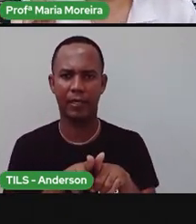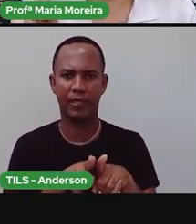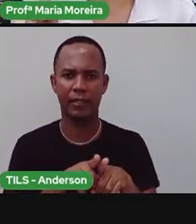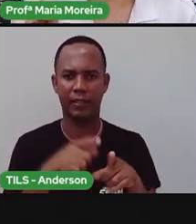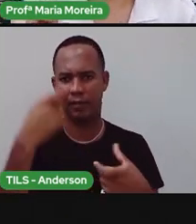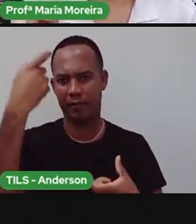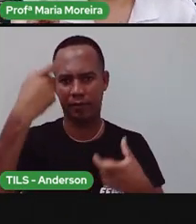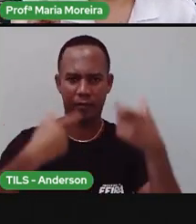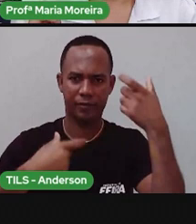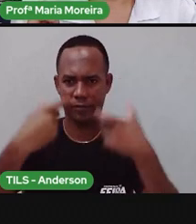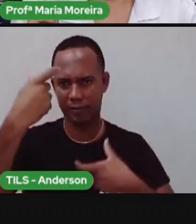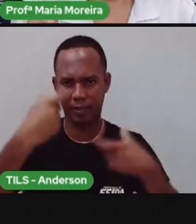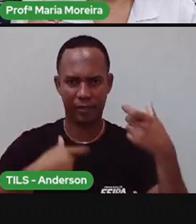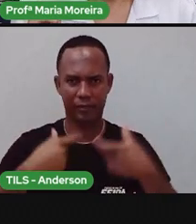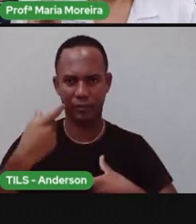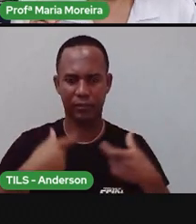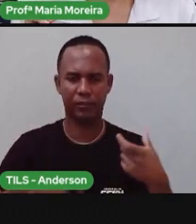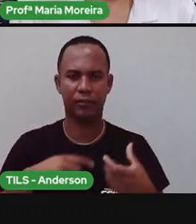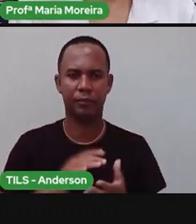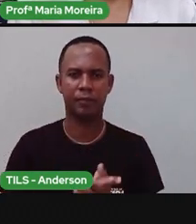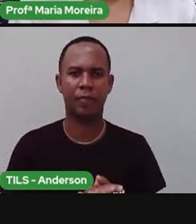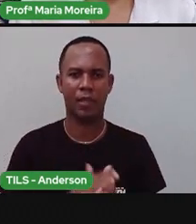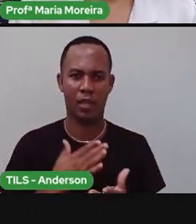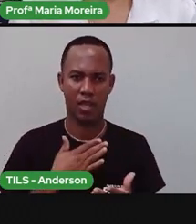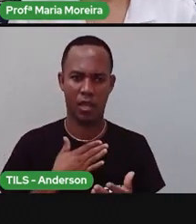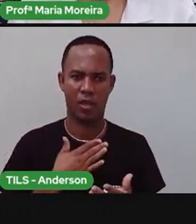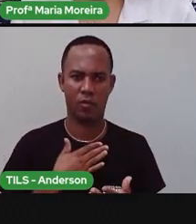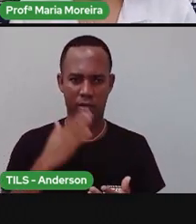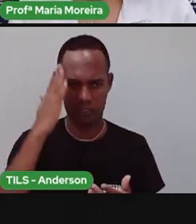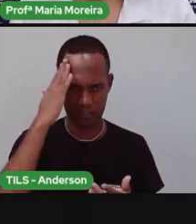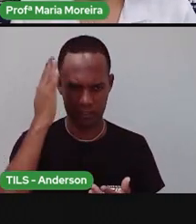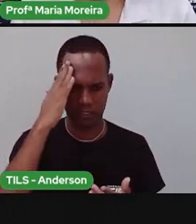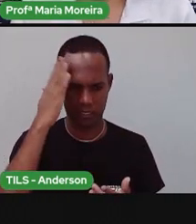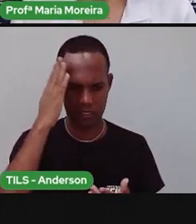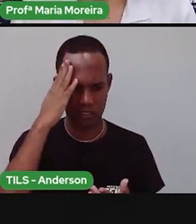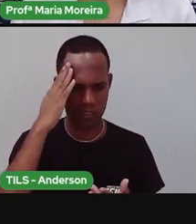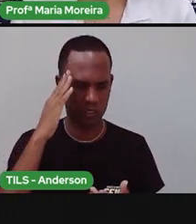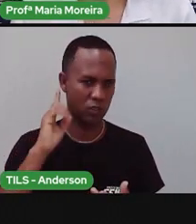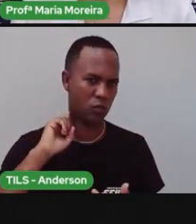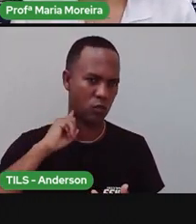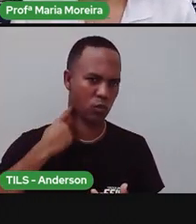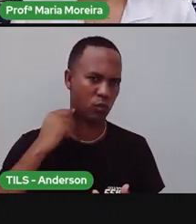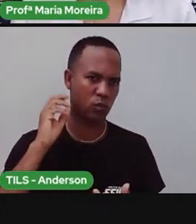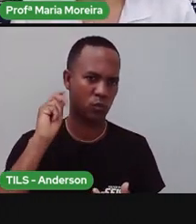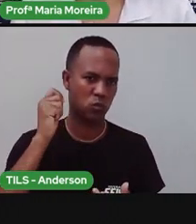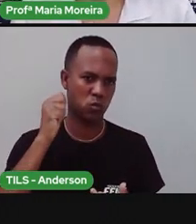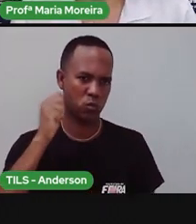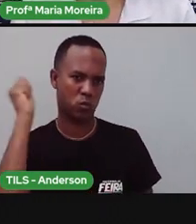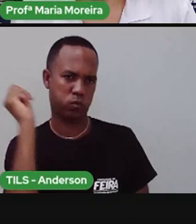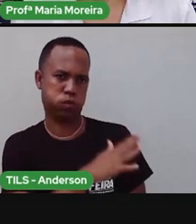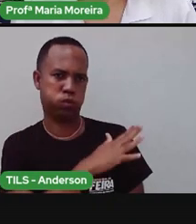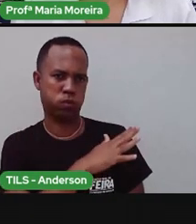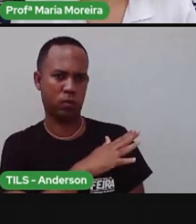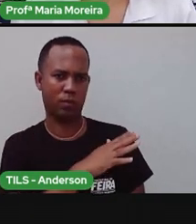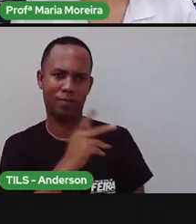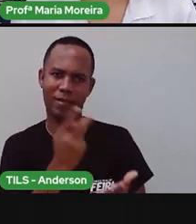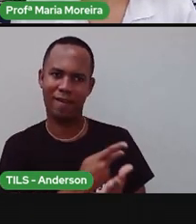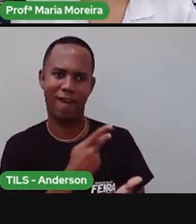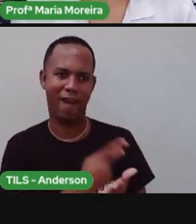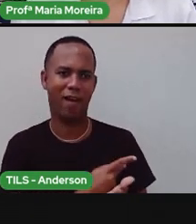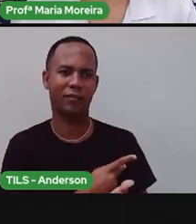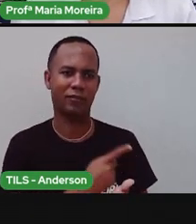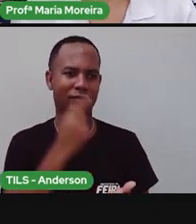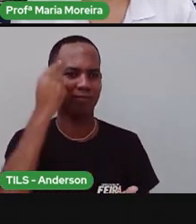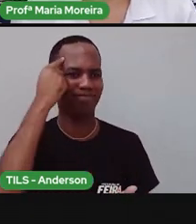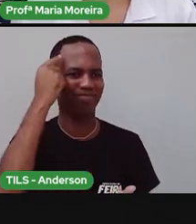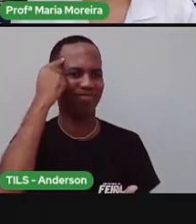identidade. Então, eu sei que jogar lixo no chão é errado. quando eu jogo, eu fico, eu já